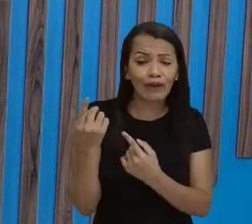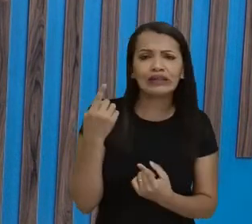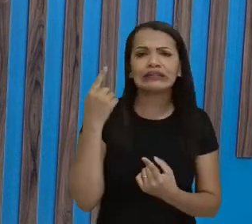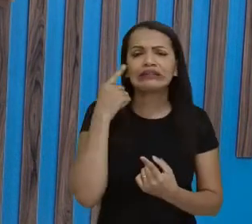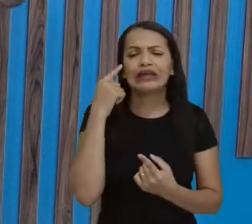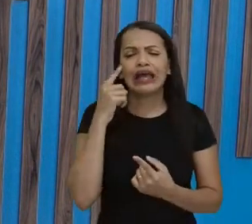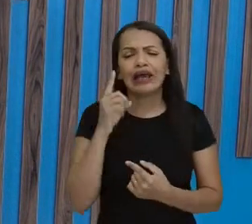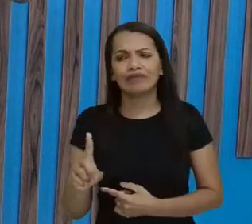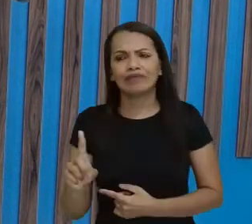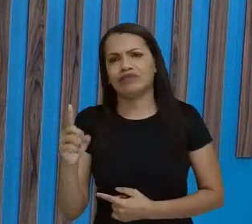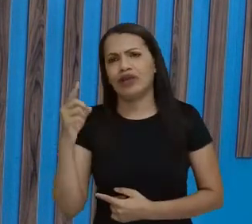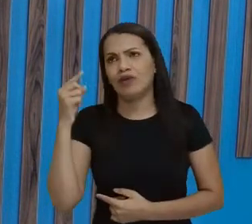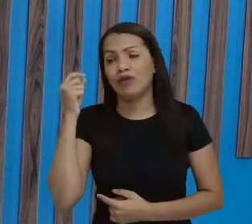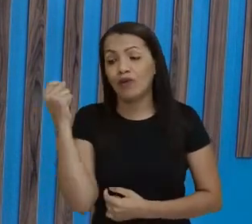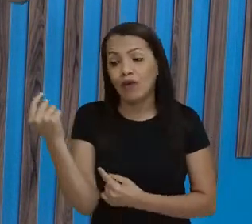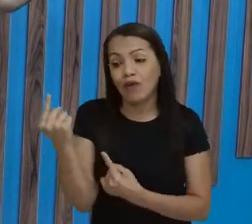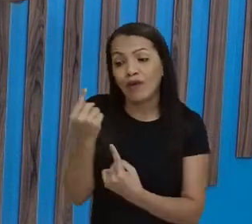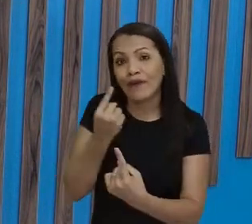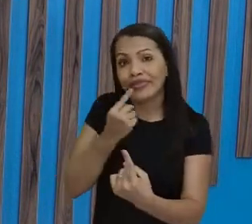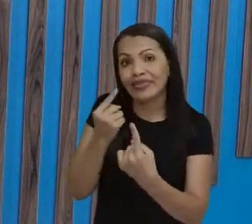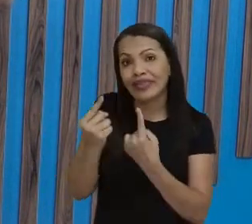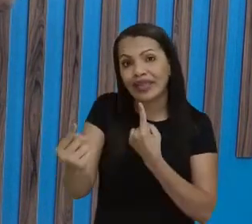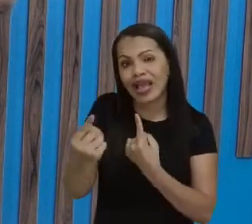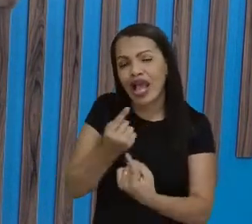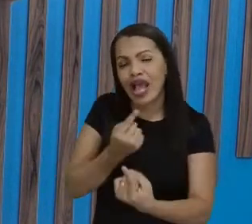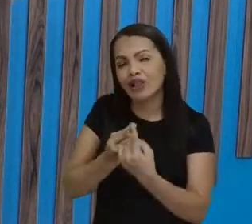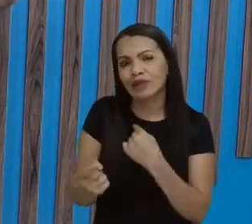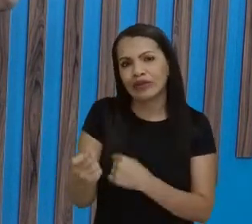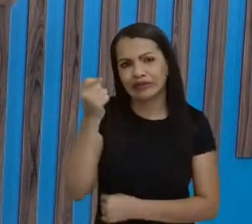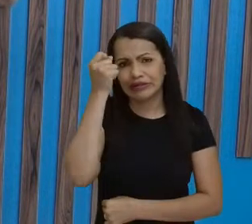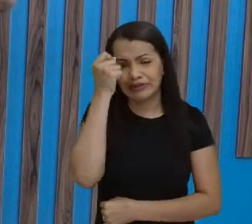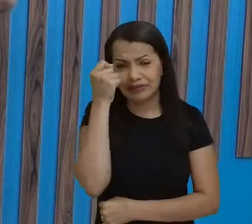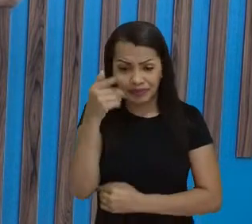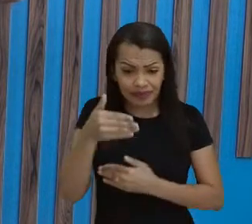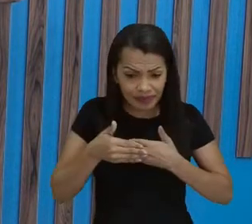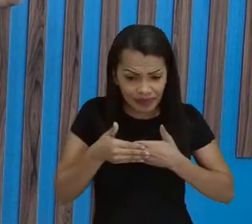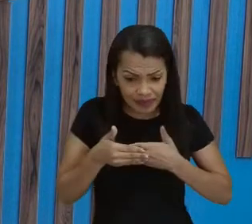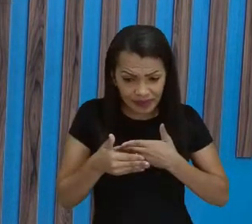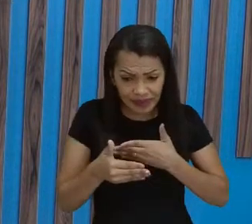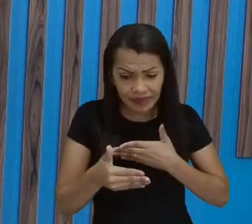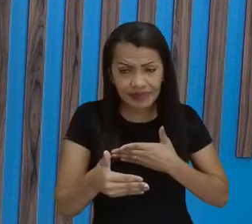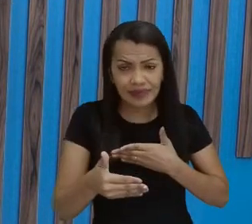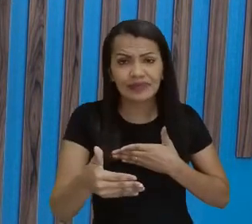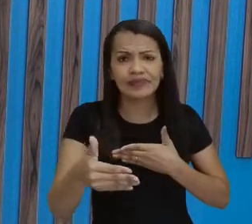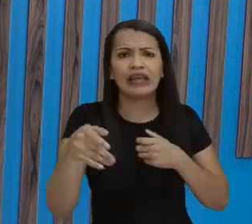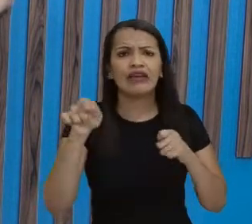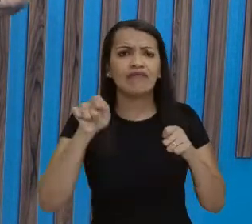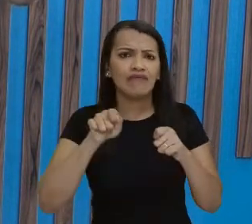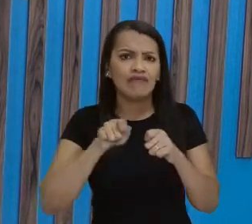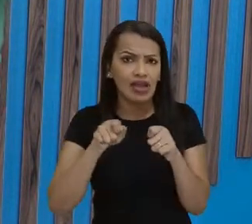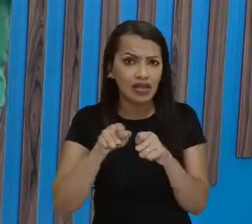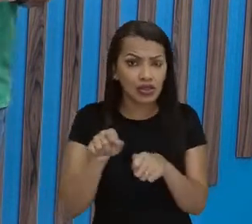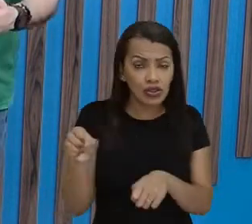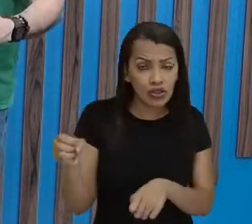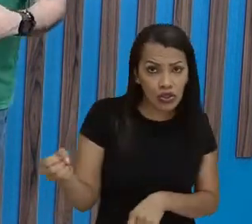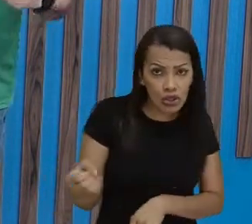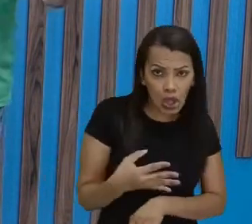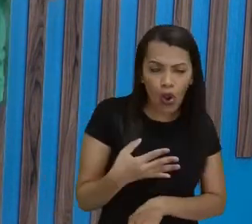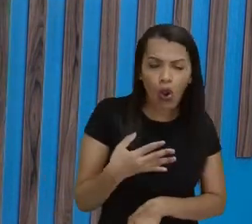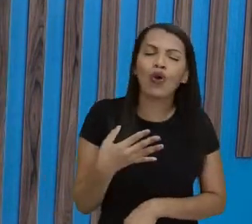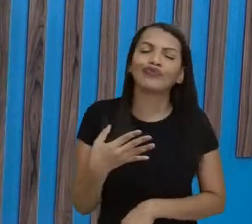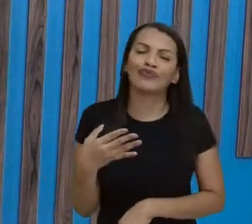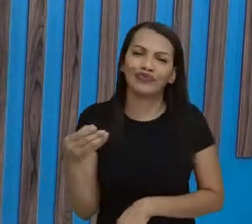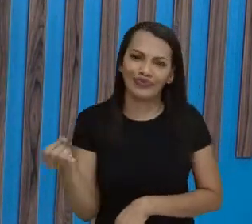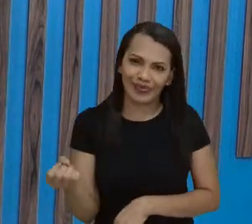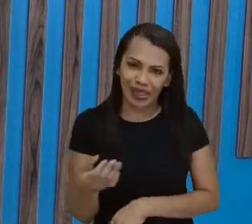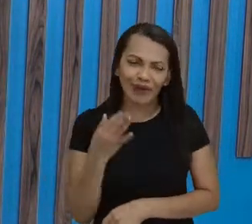embate ali, um diálogo entre aquelas ideias, e a partir dali, se produz algo novo, né, com a síntese